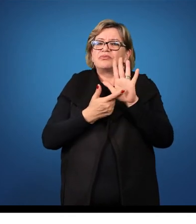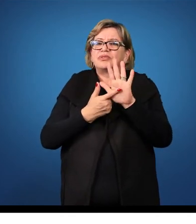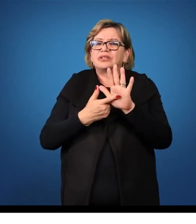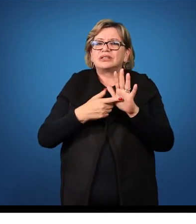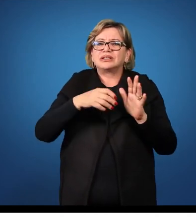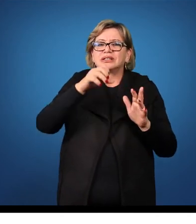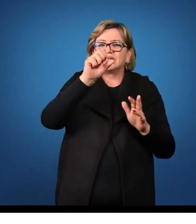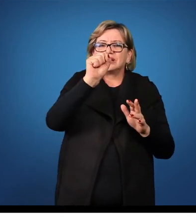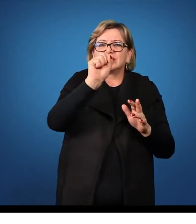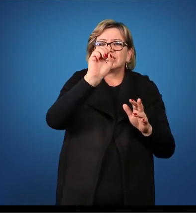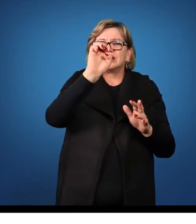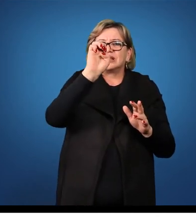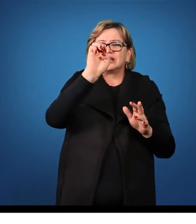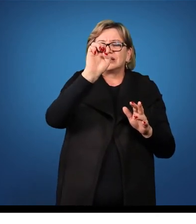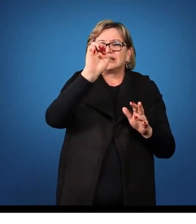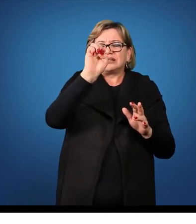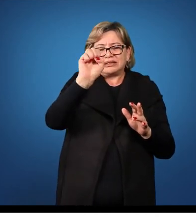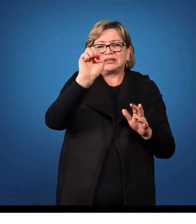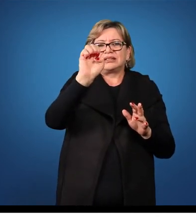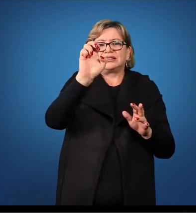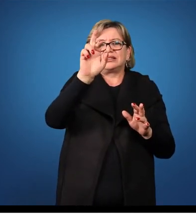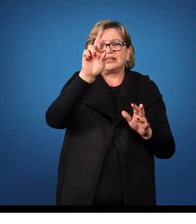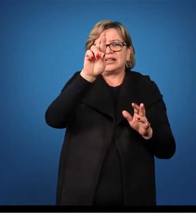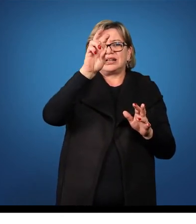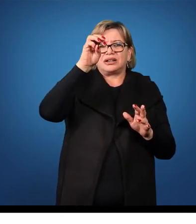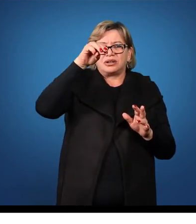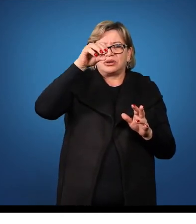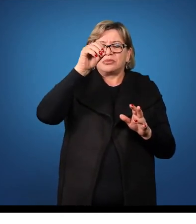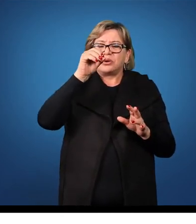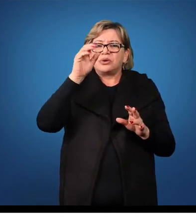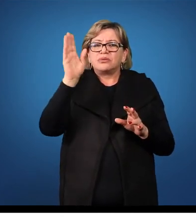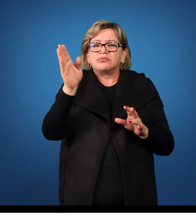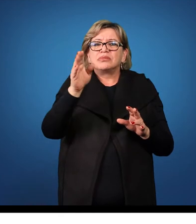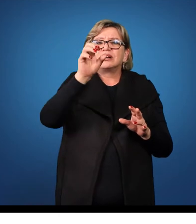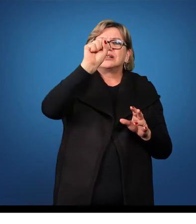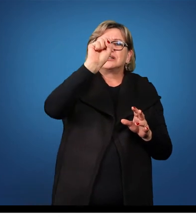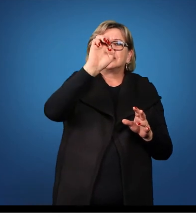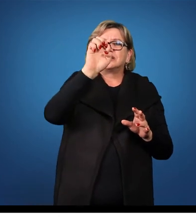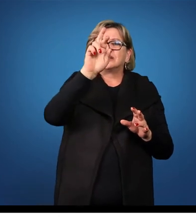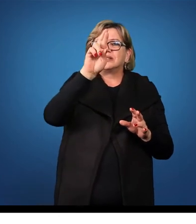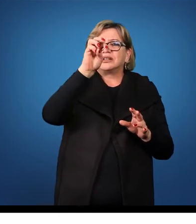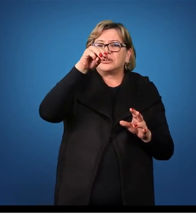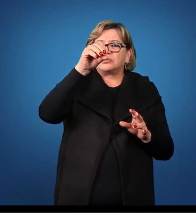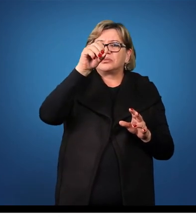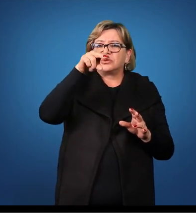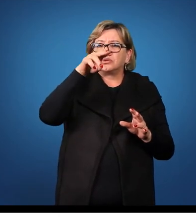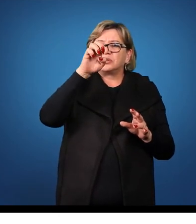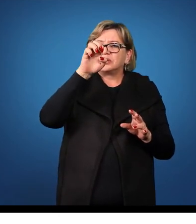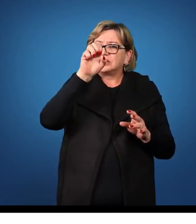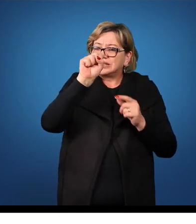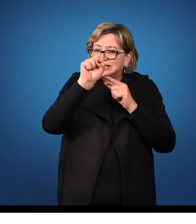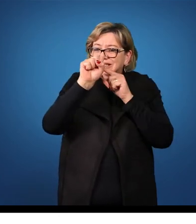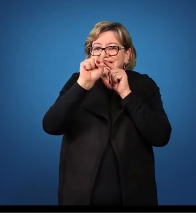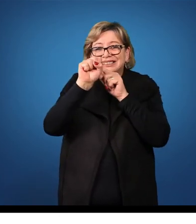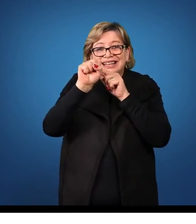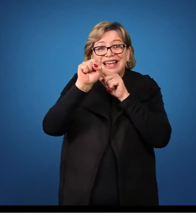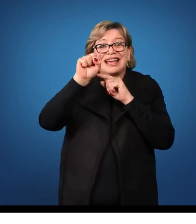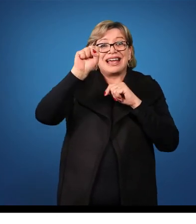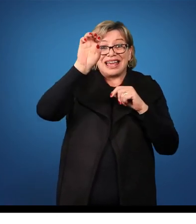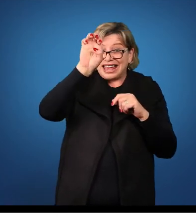SERMO, SERMONIS. Ele está dizendo SERMO, é a forma do nominativo, SERMONIS, a forma do